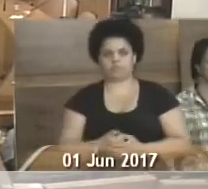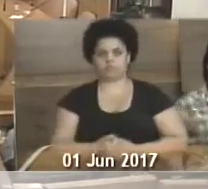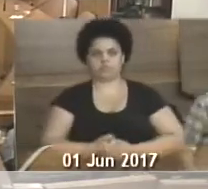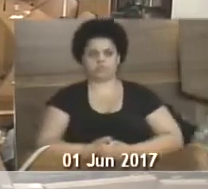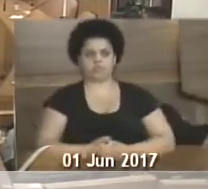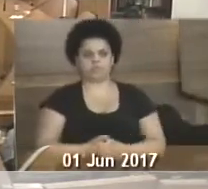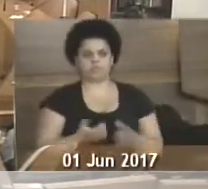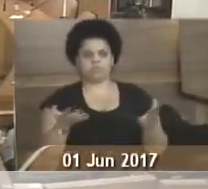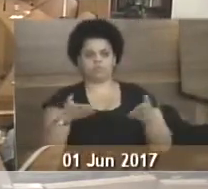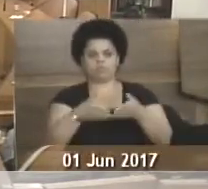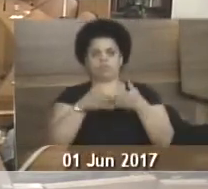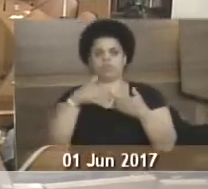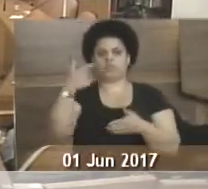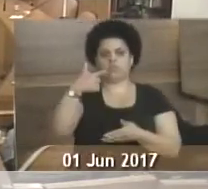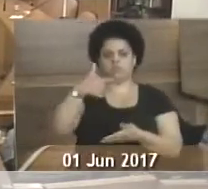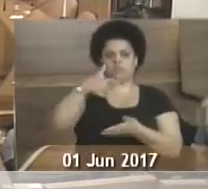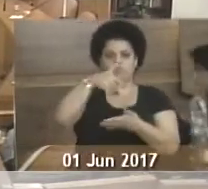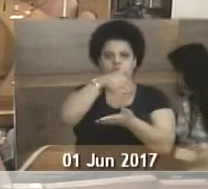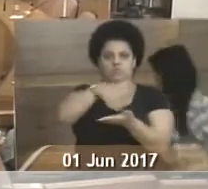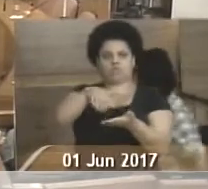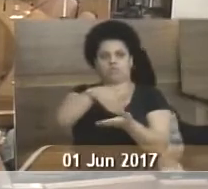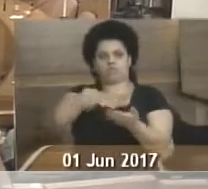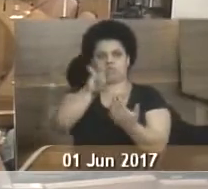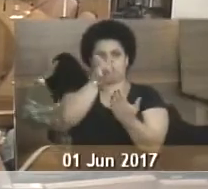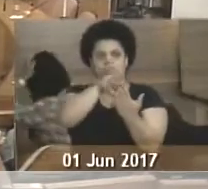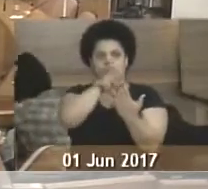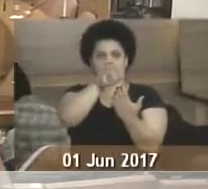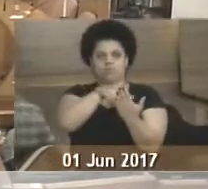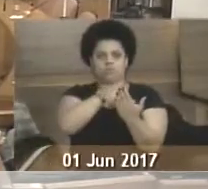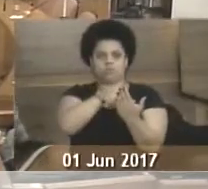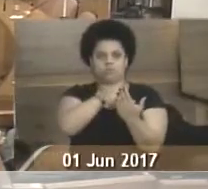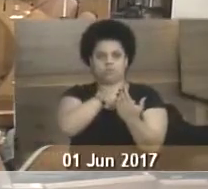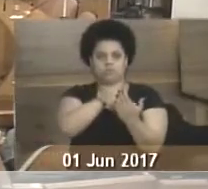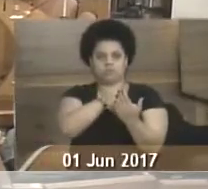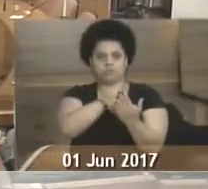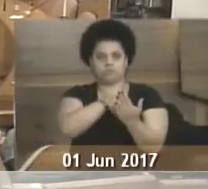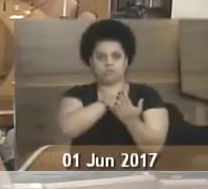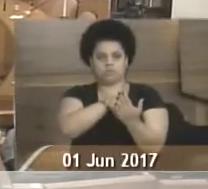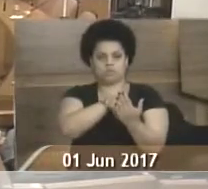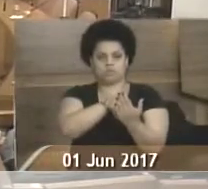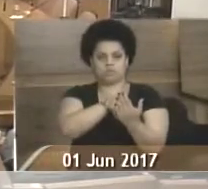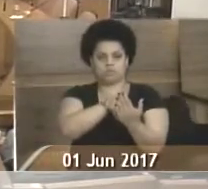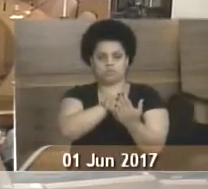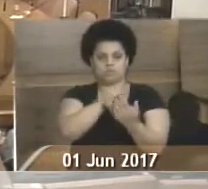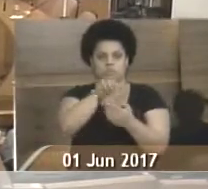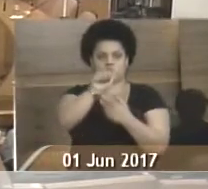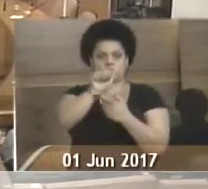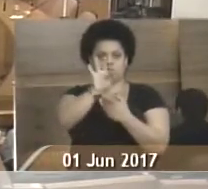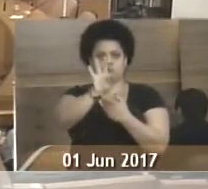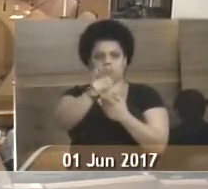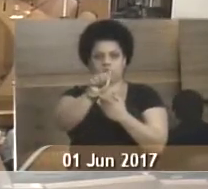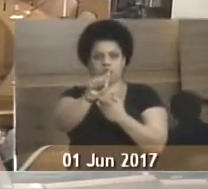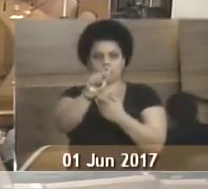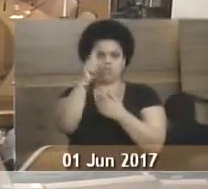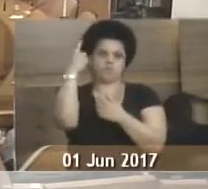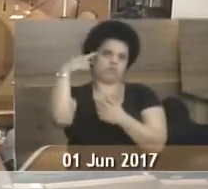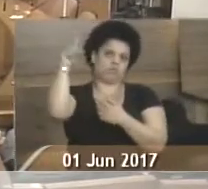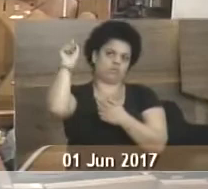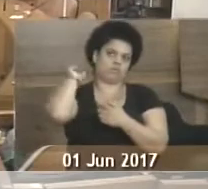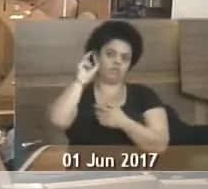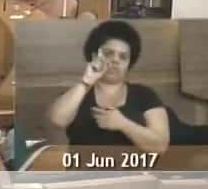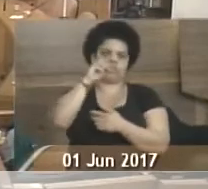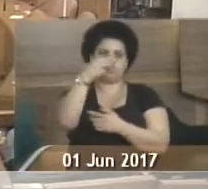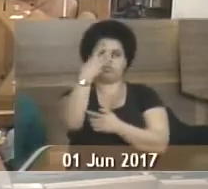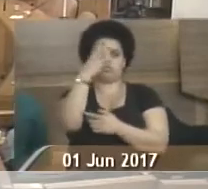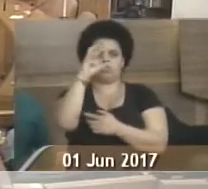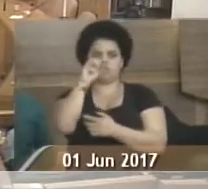Bem, solicito ao segundo secretário que proceda à leitura da sessão da ata anterior, realizada no dia